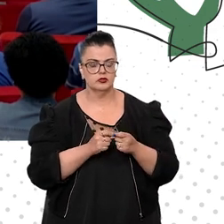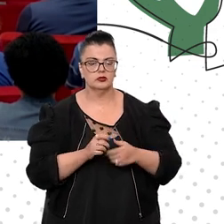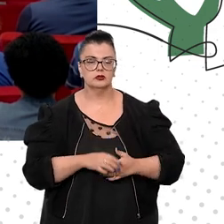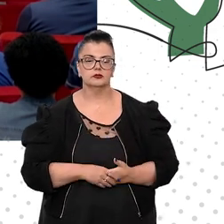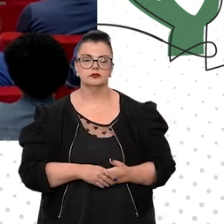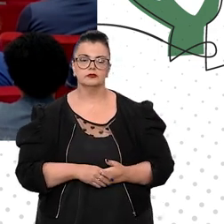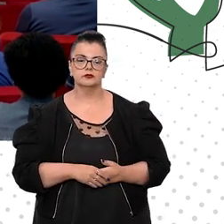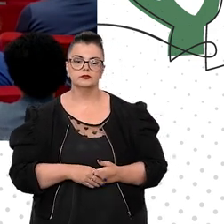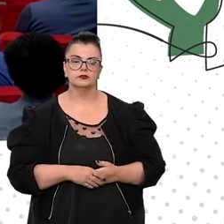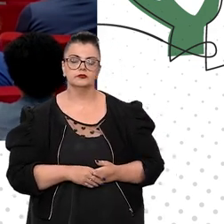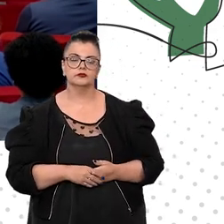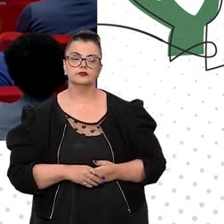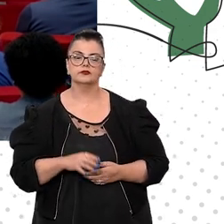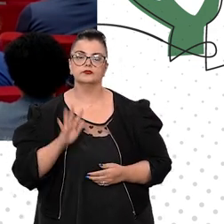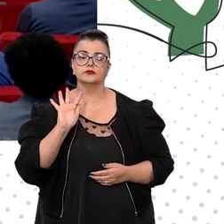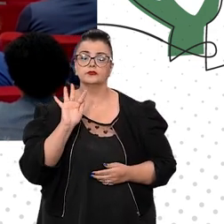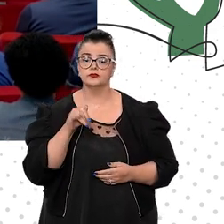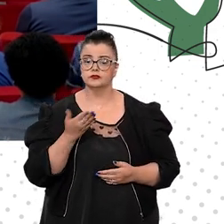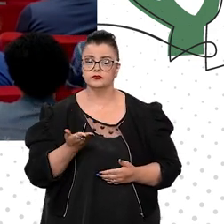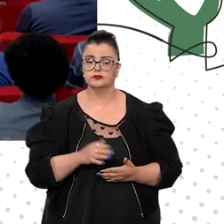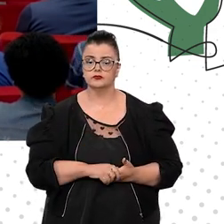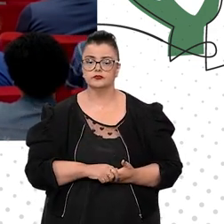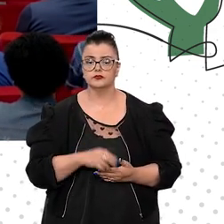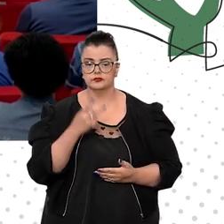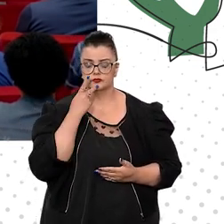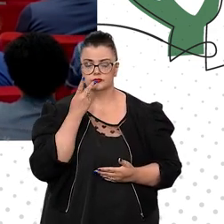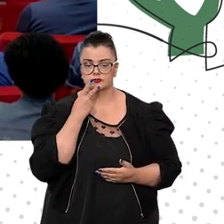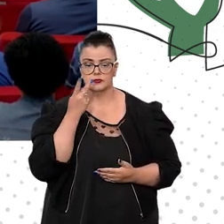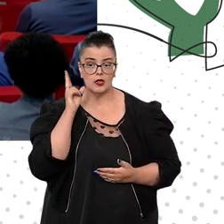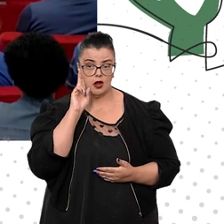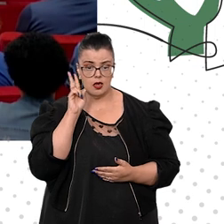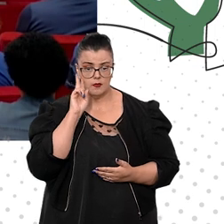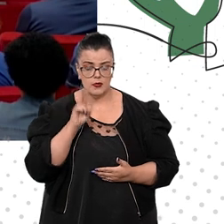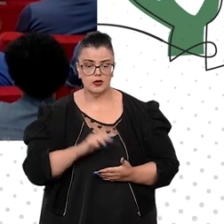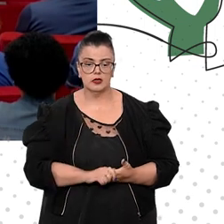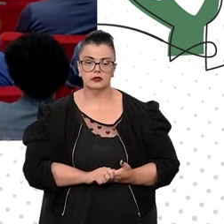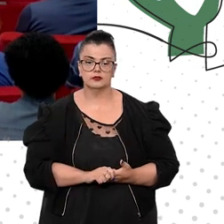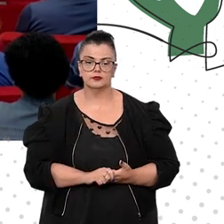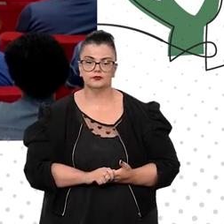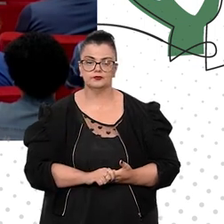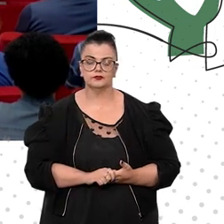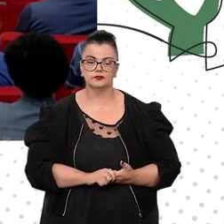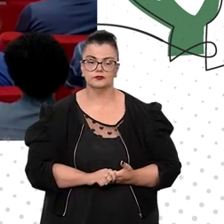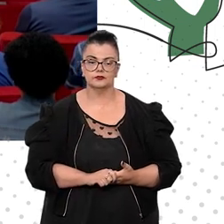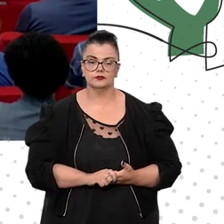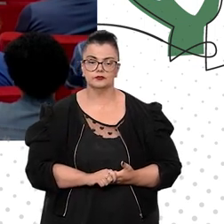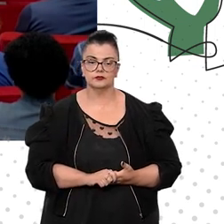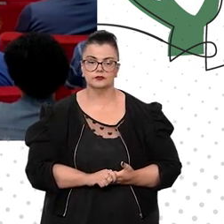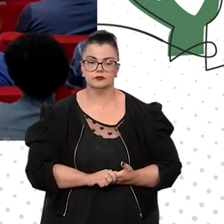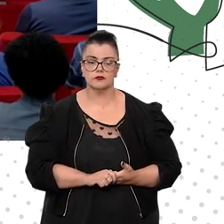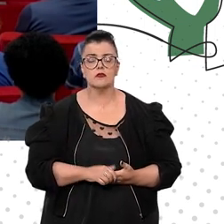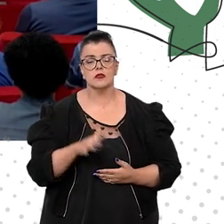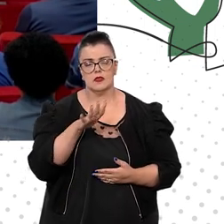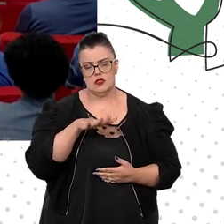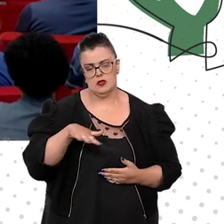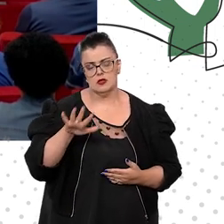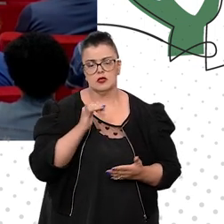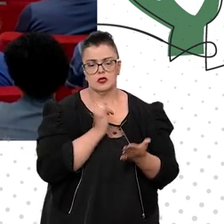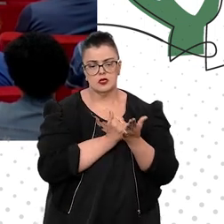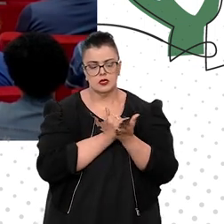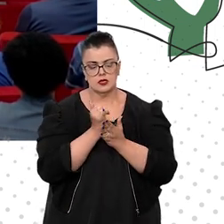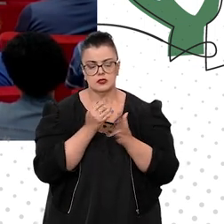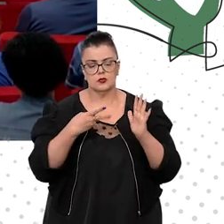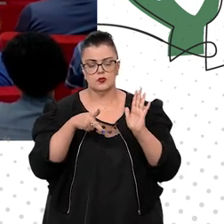Por fim, eu queria lembrar que esta iniciativa do Superior